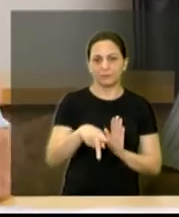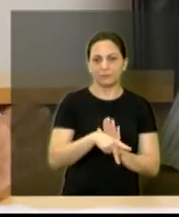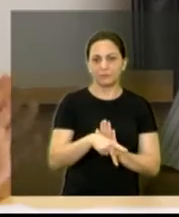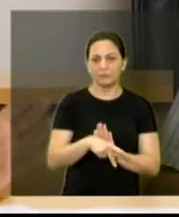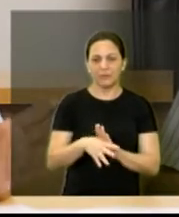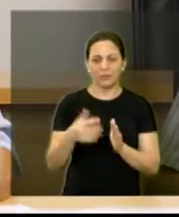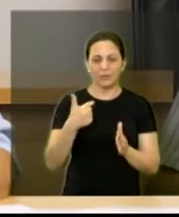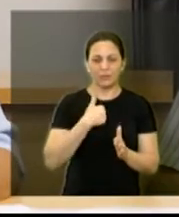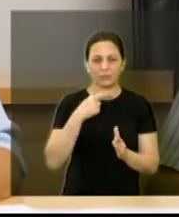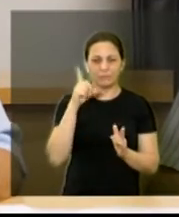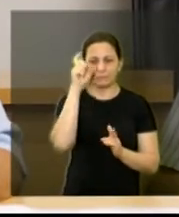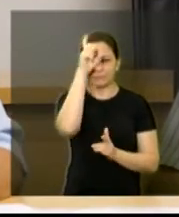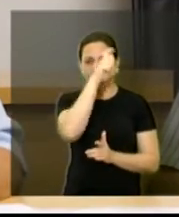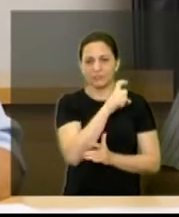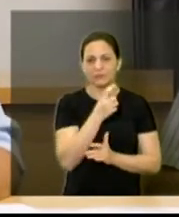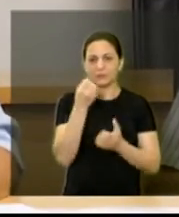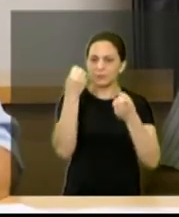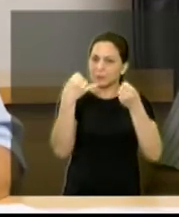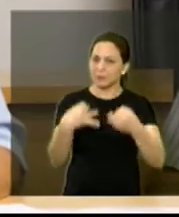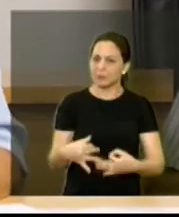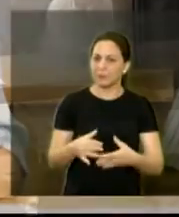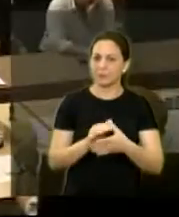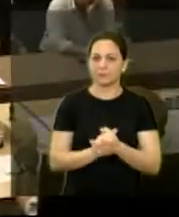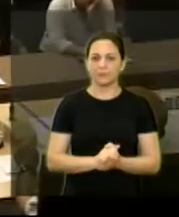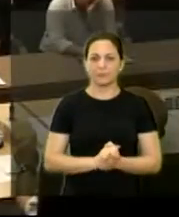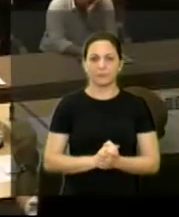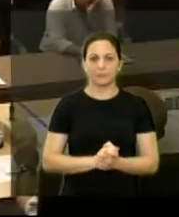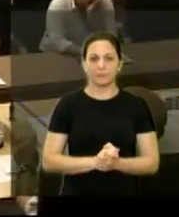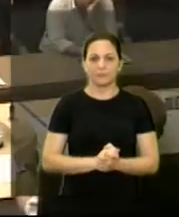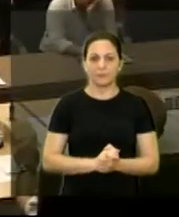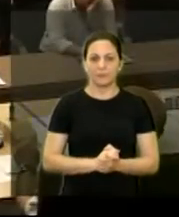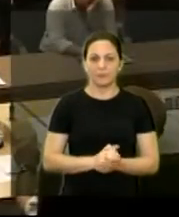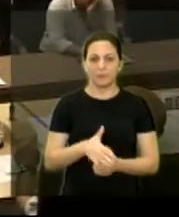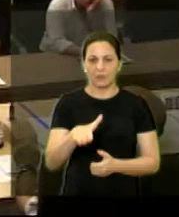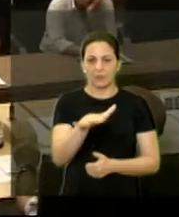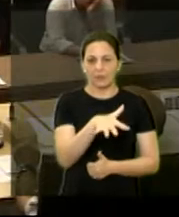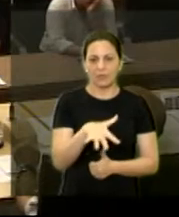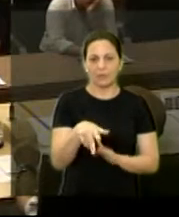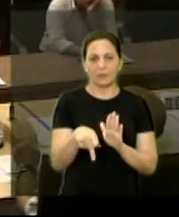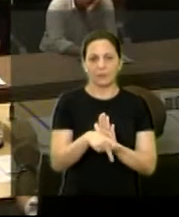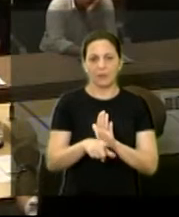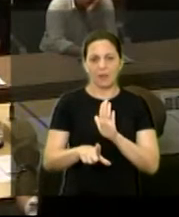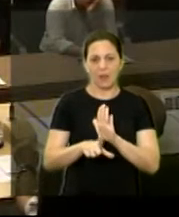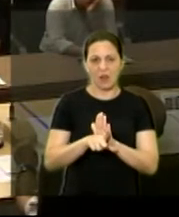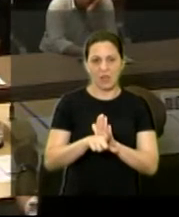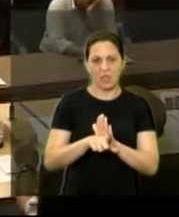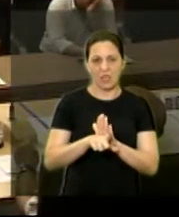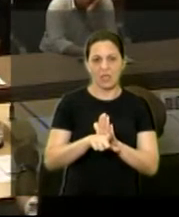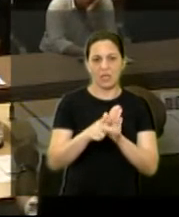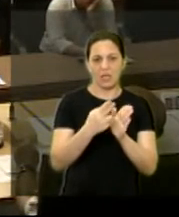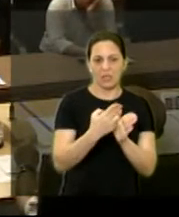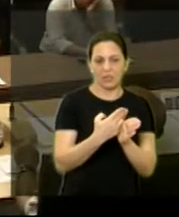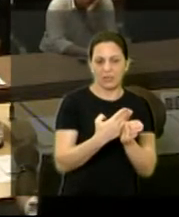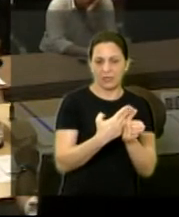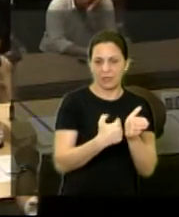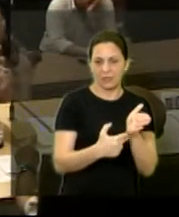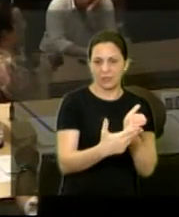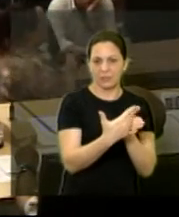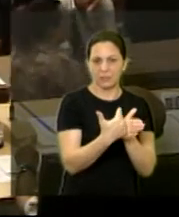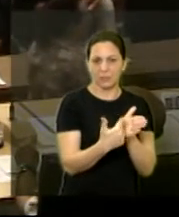complexo também eu gostaria que você falasse um pouco com relação a lei de contorno só para